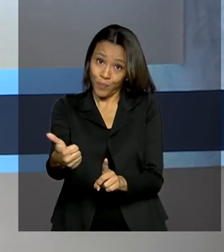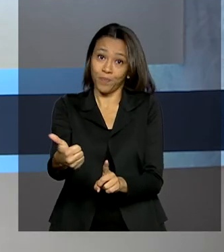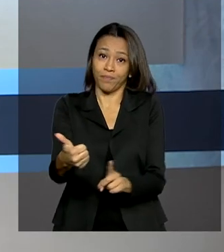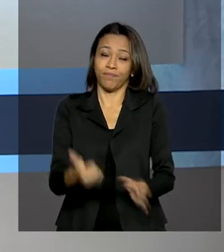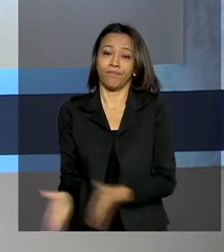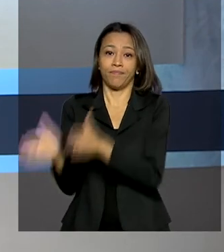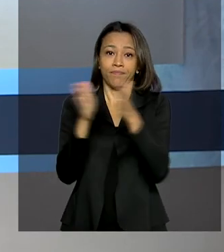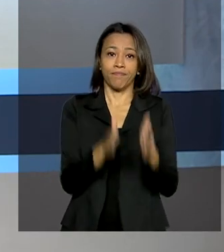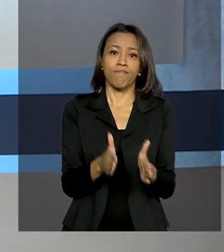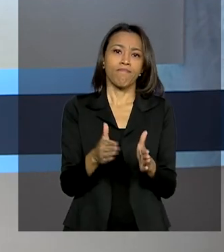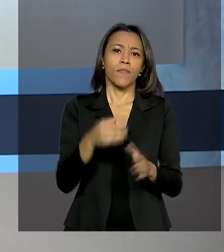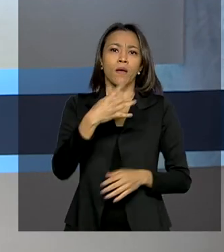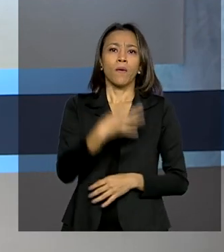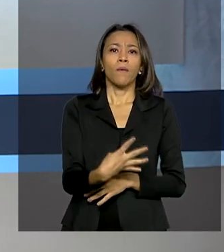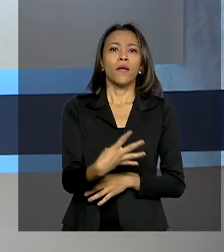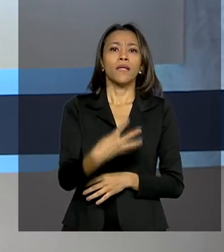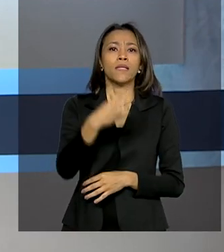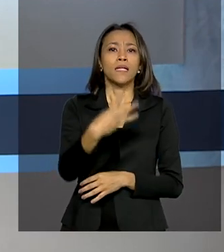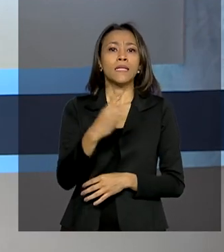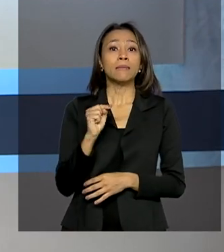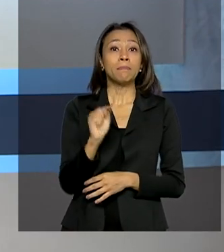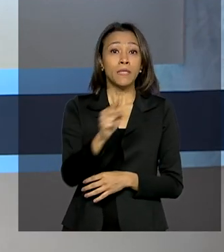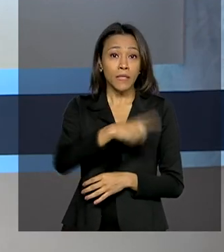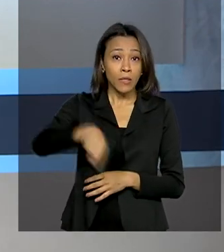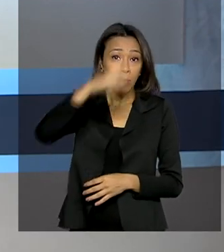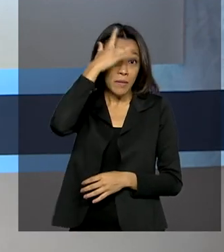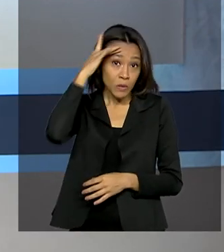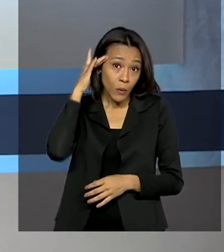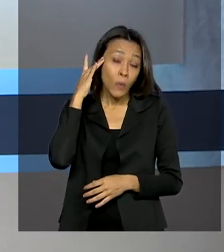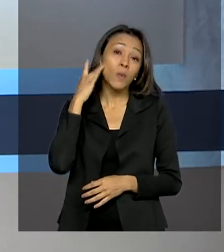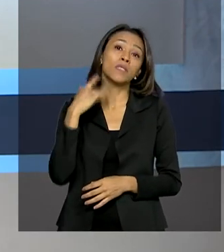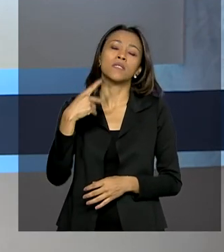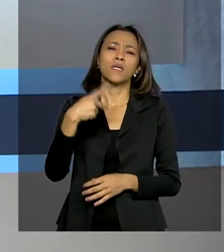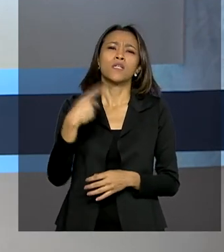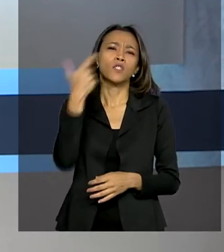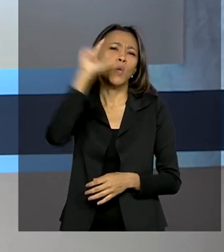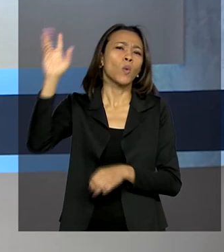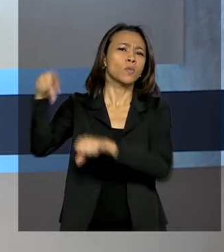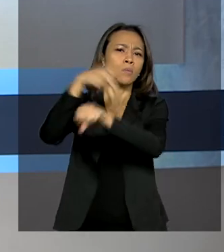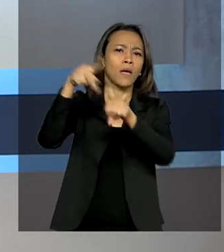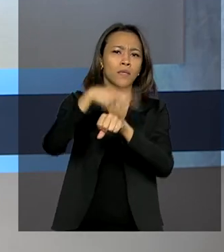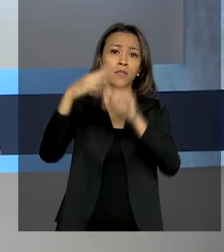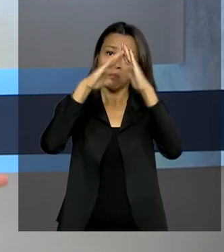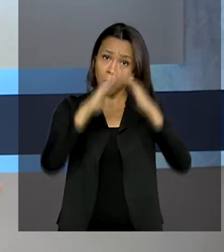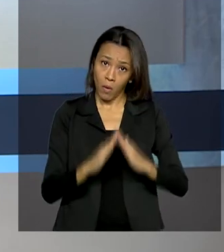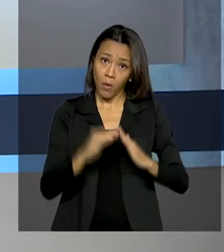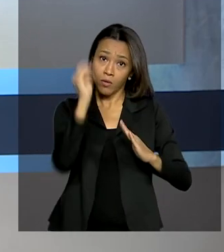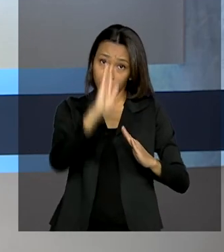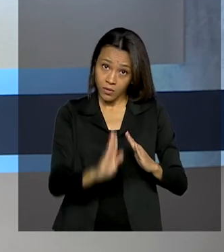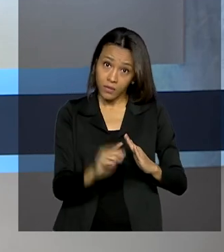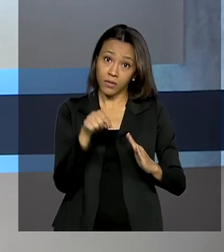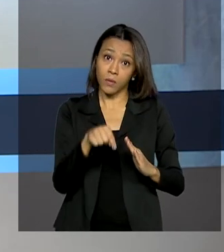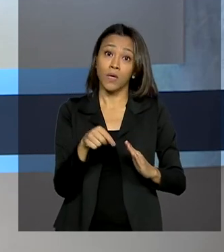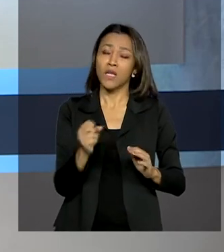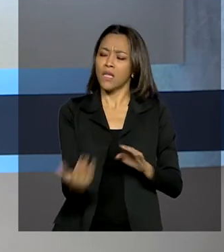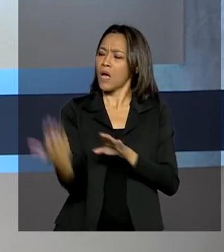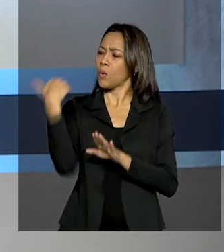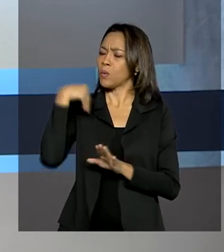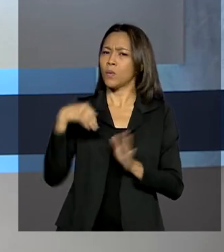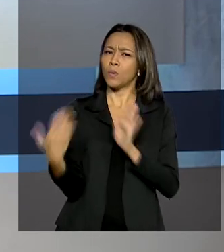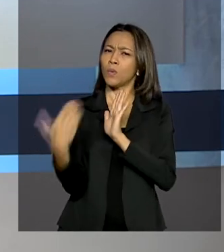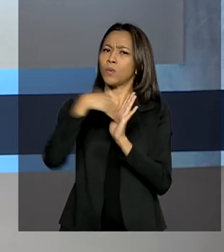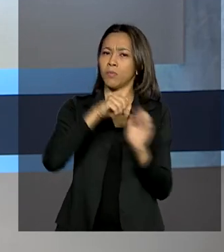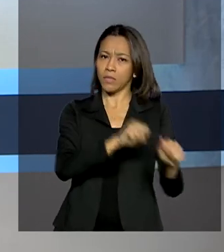Cerca de 43 mil estrangeiros vivem no Brasil na condição de refugiado. Só na última semana, o Brasil concedeu